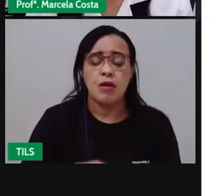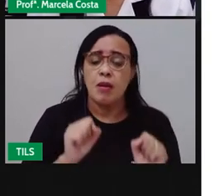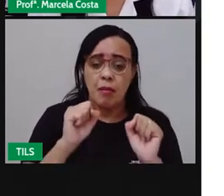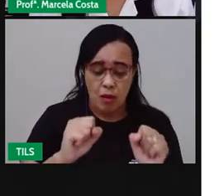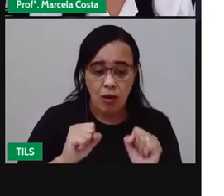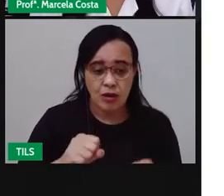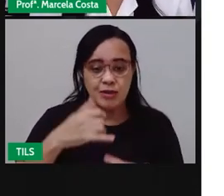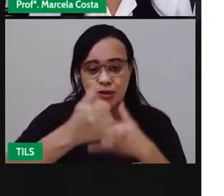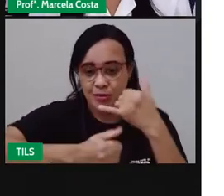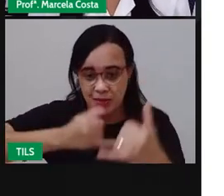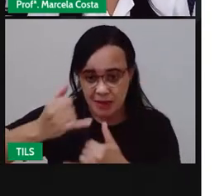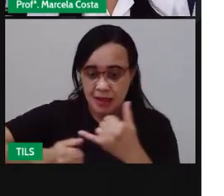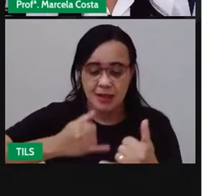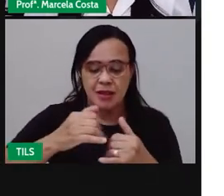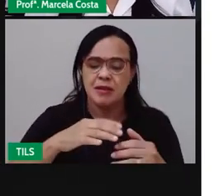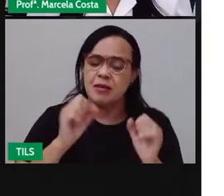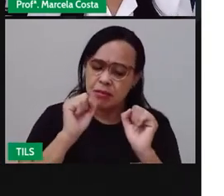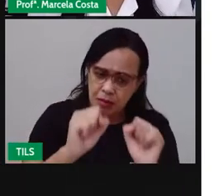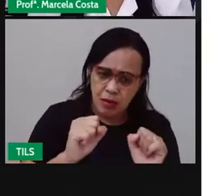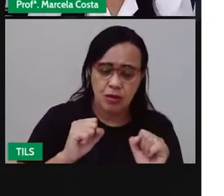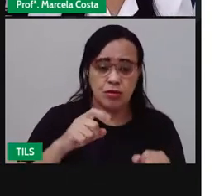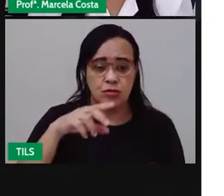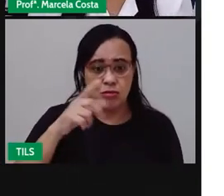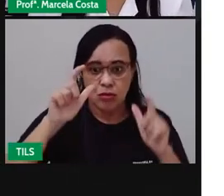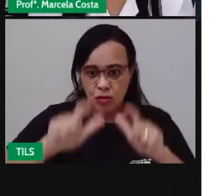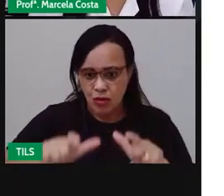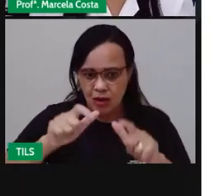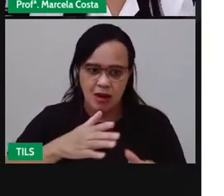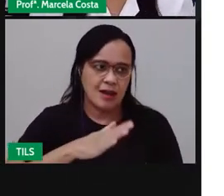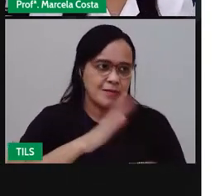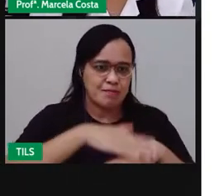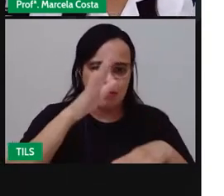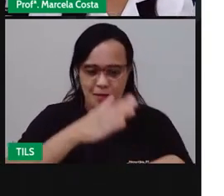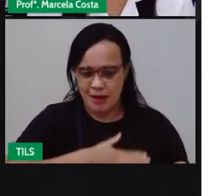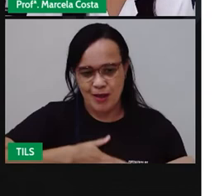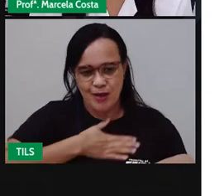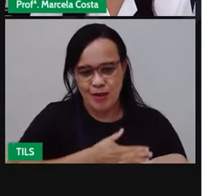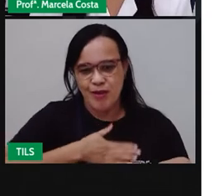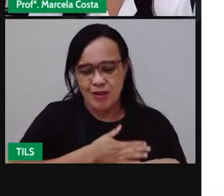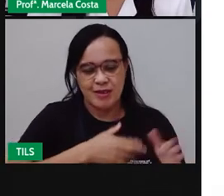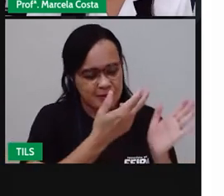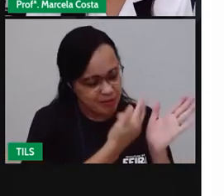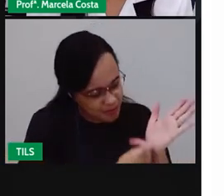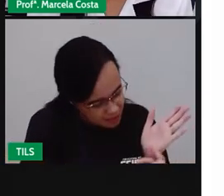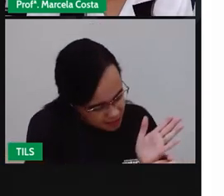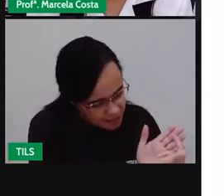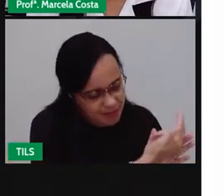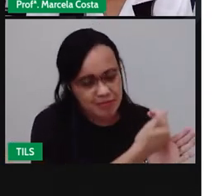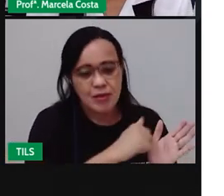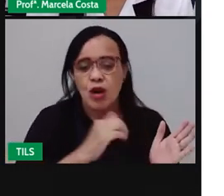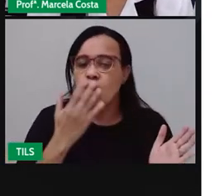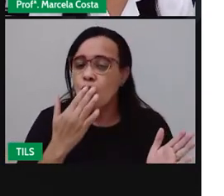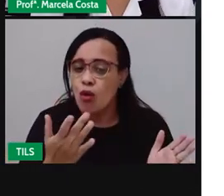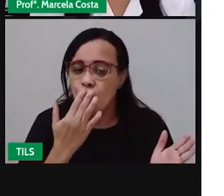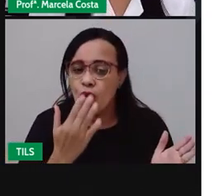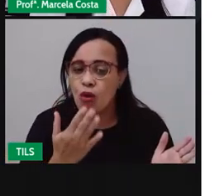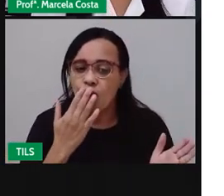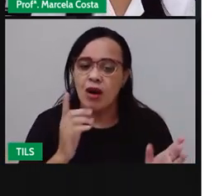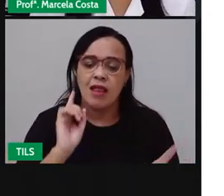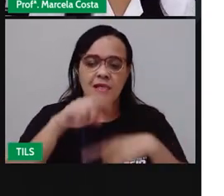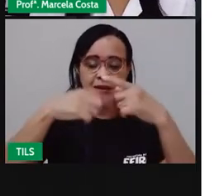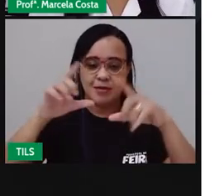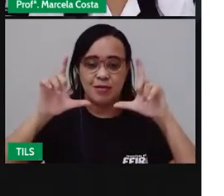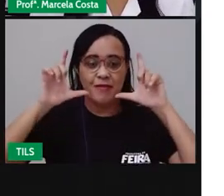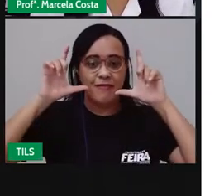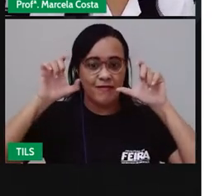cidade. Um lugar que você goste aqui na nossa cidade. Você vai desenhar, colorir e vai